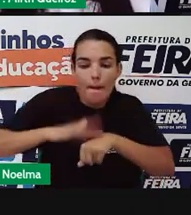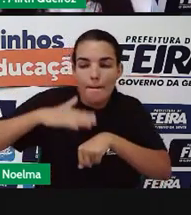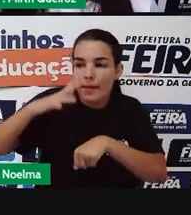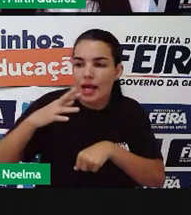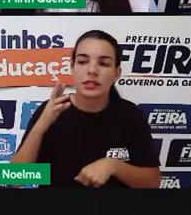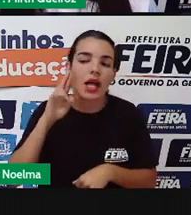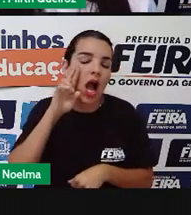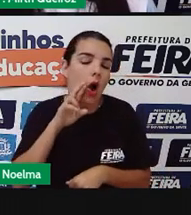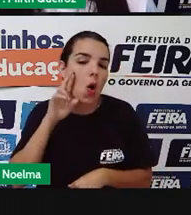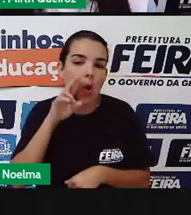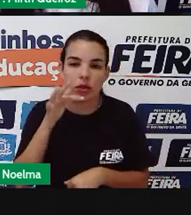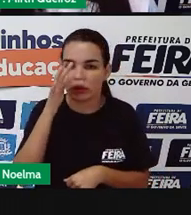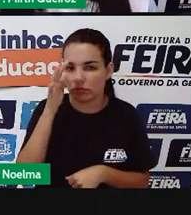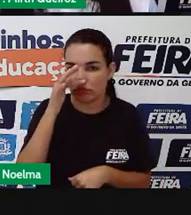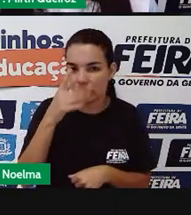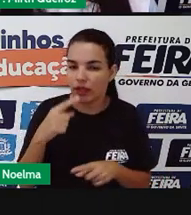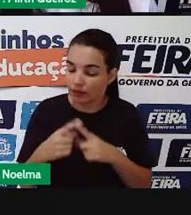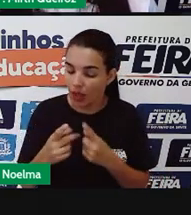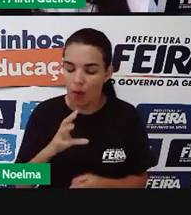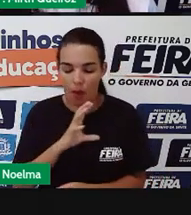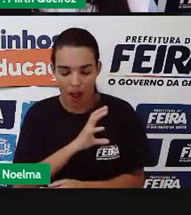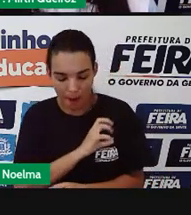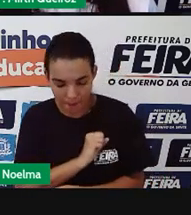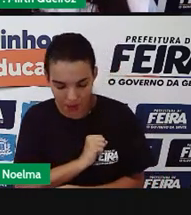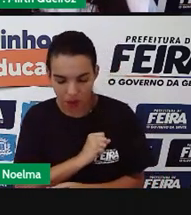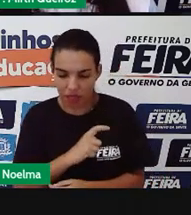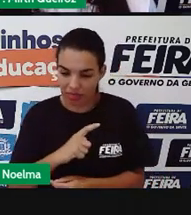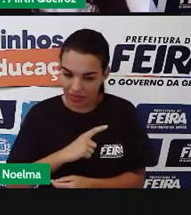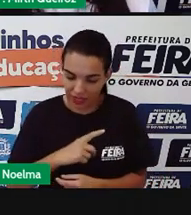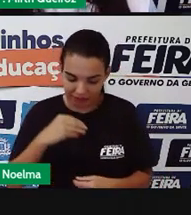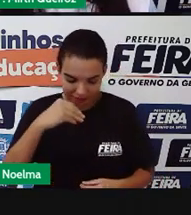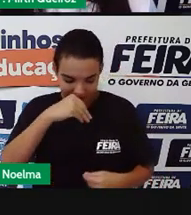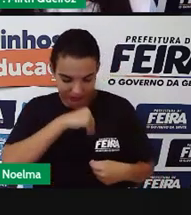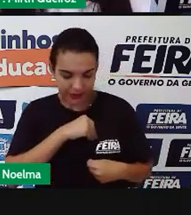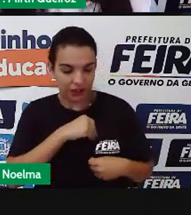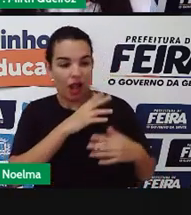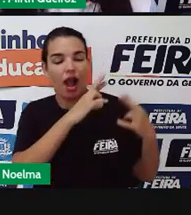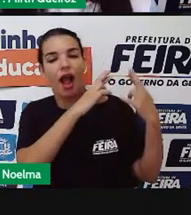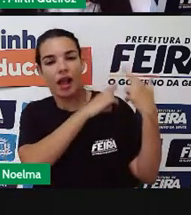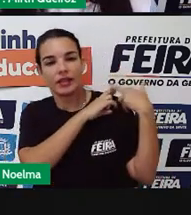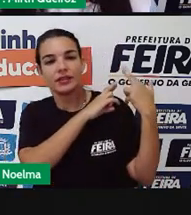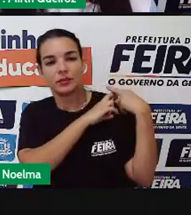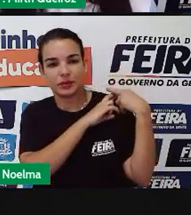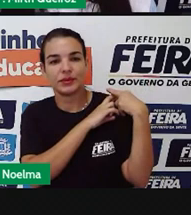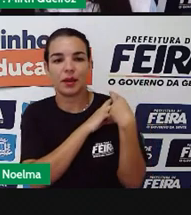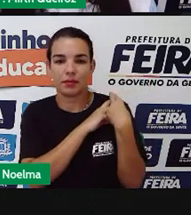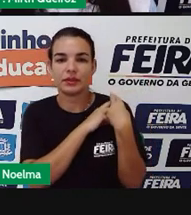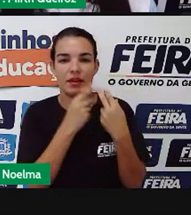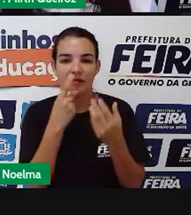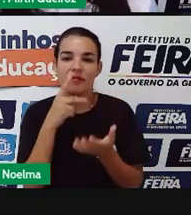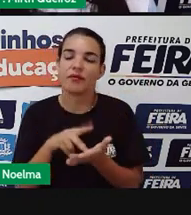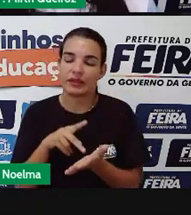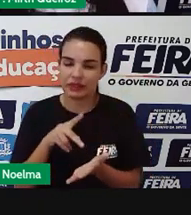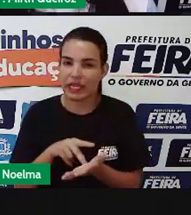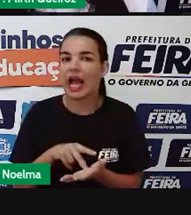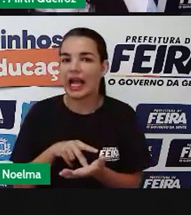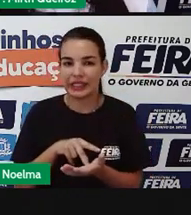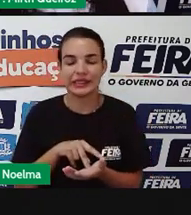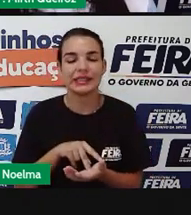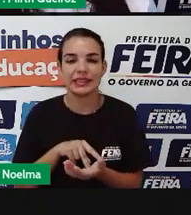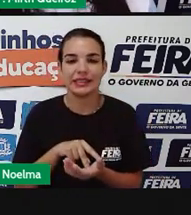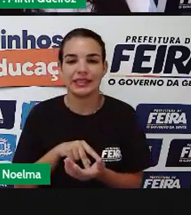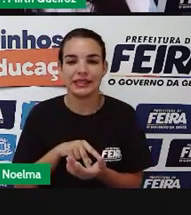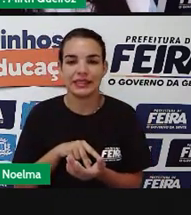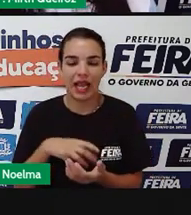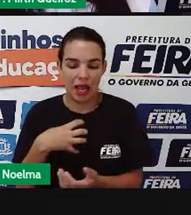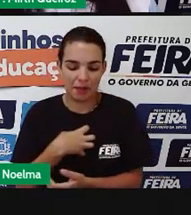Então, o amor implica uma responsabilidade. E assim, a gente vem falando sobre a questão da responsabilidade